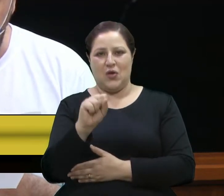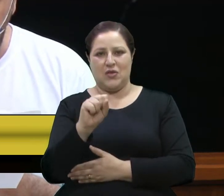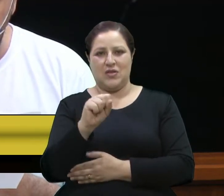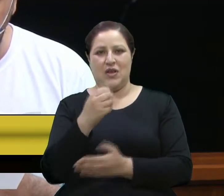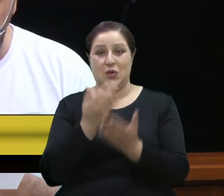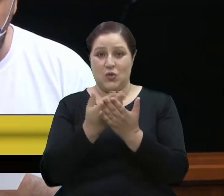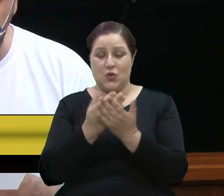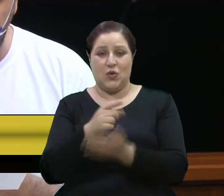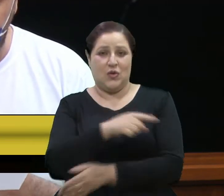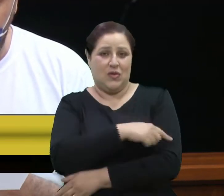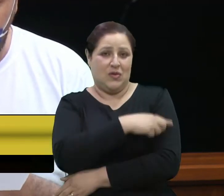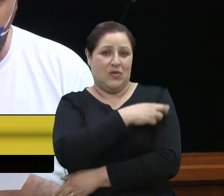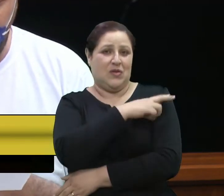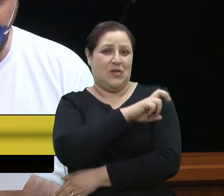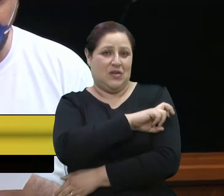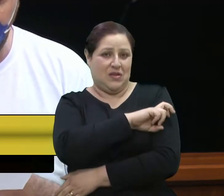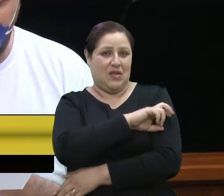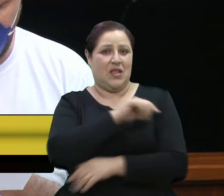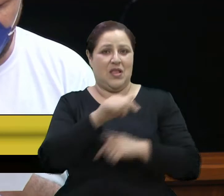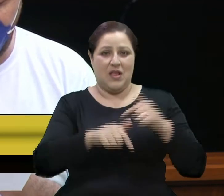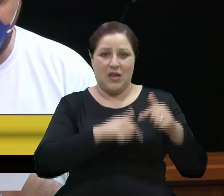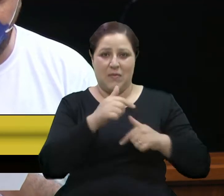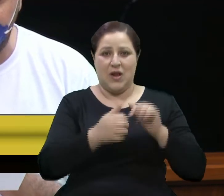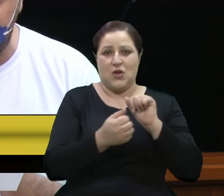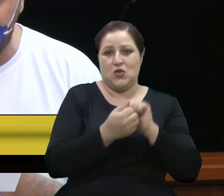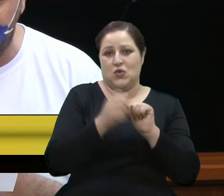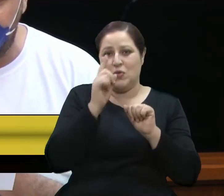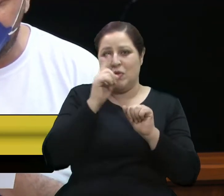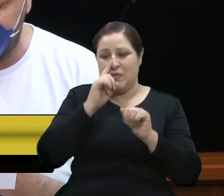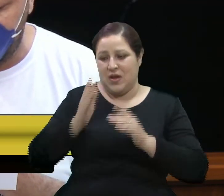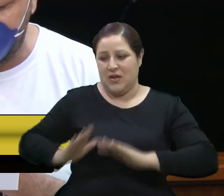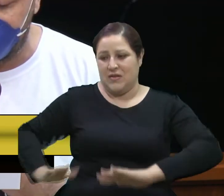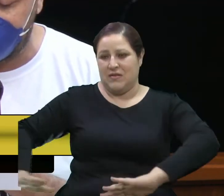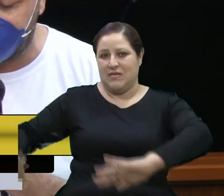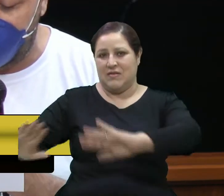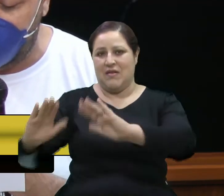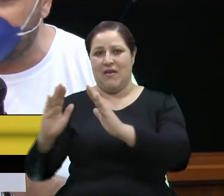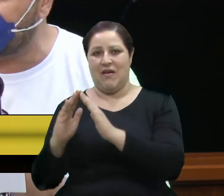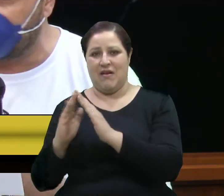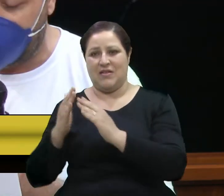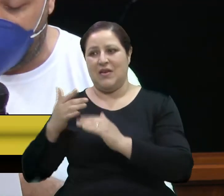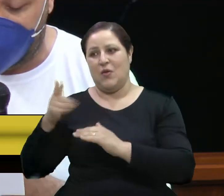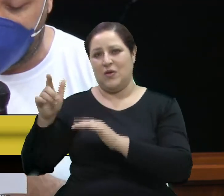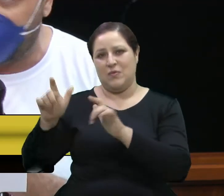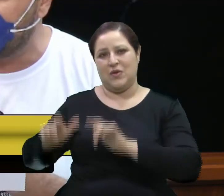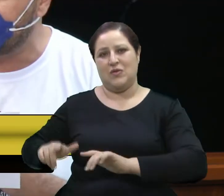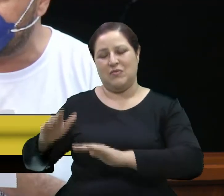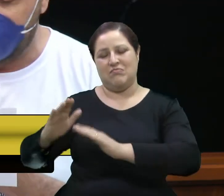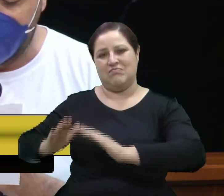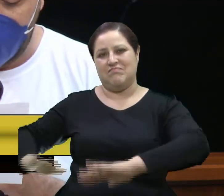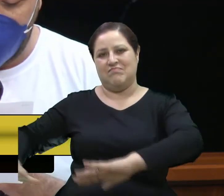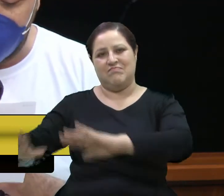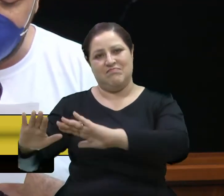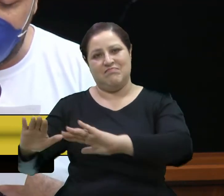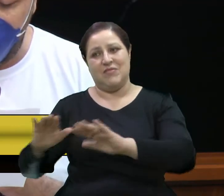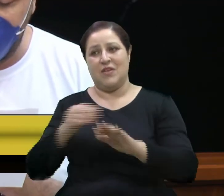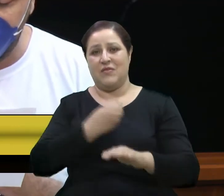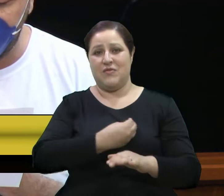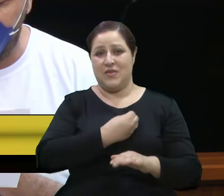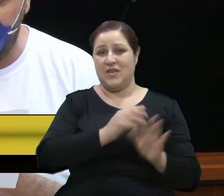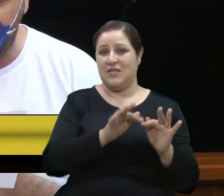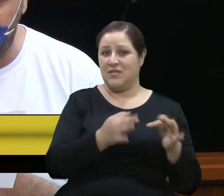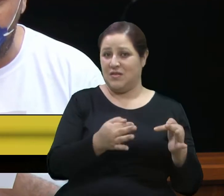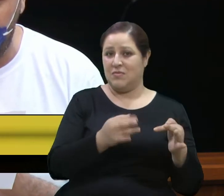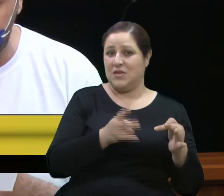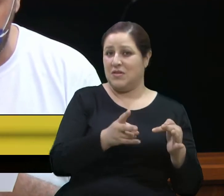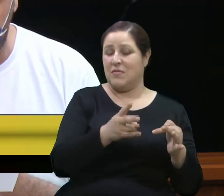Trabalhava como doméstica acompanhada de sua mãe, e apesar da vida simples, sempre relatou ter uma vida feliz. Os ensinamentos